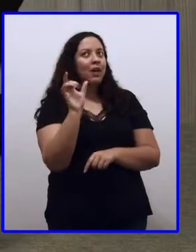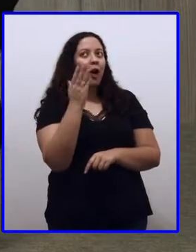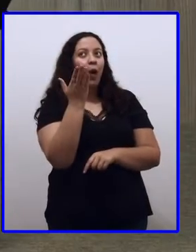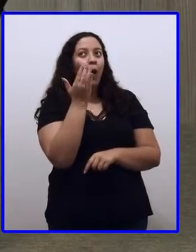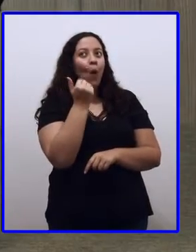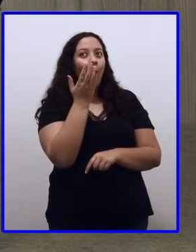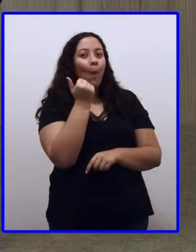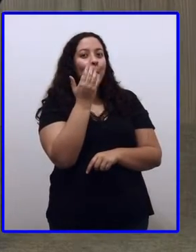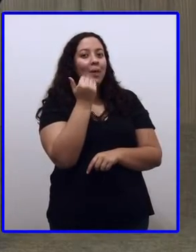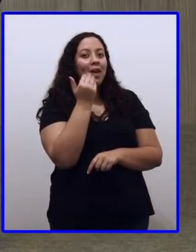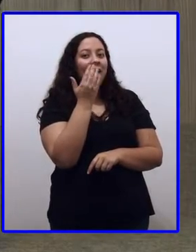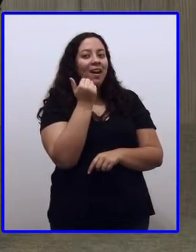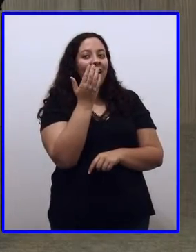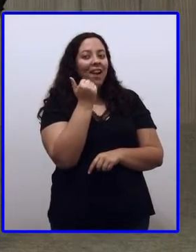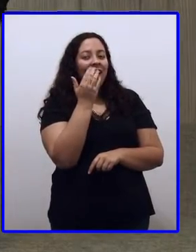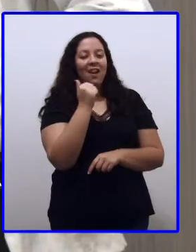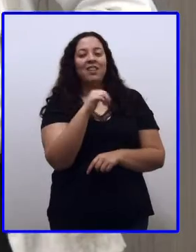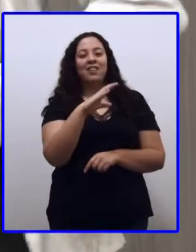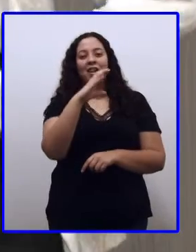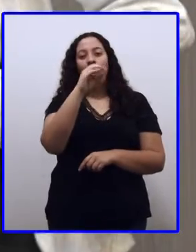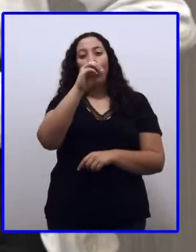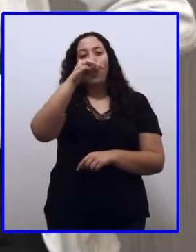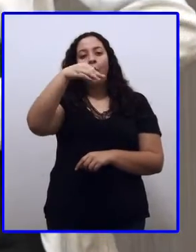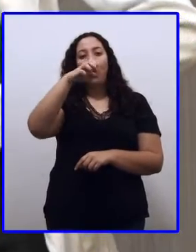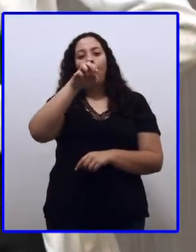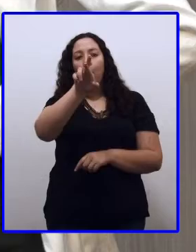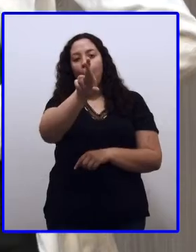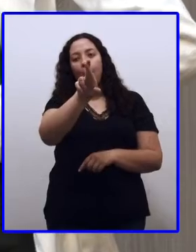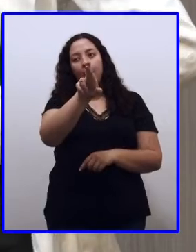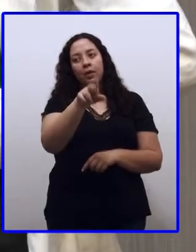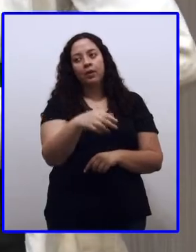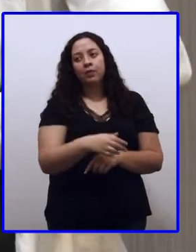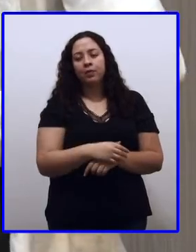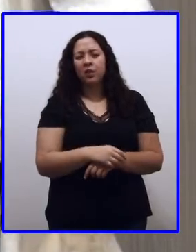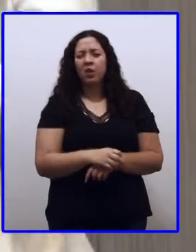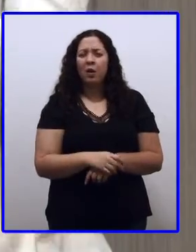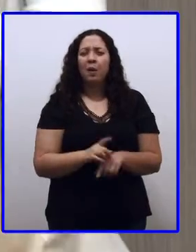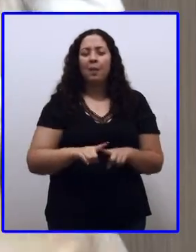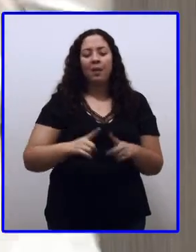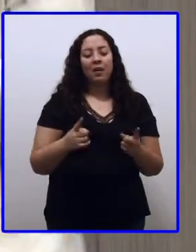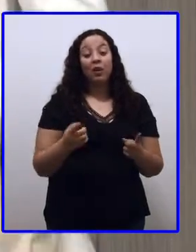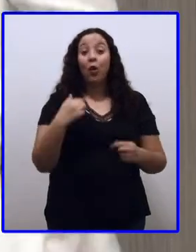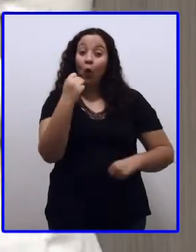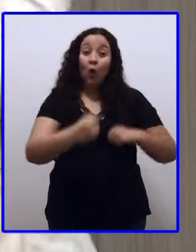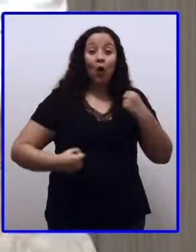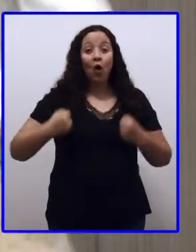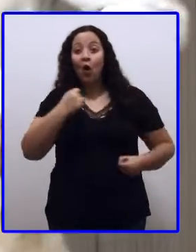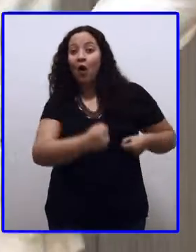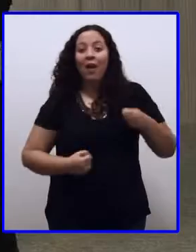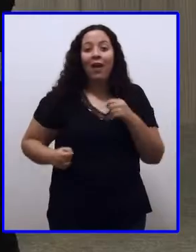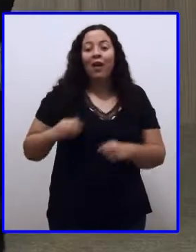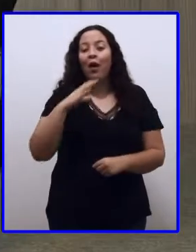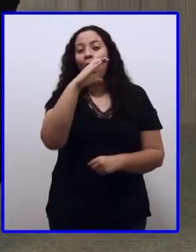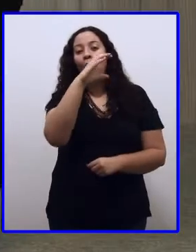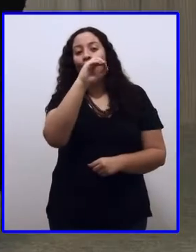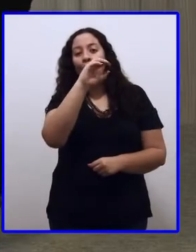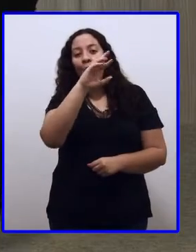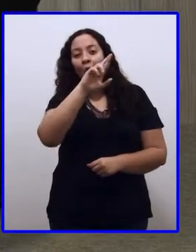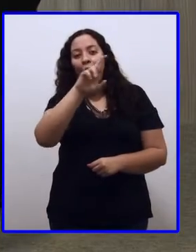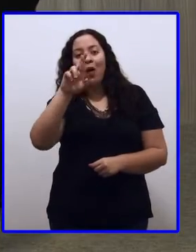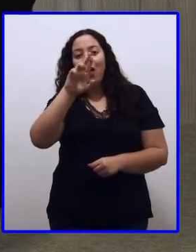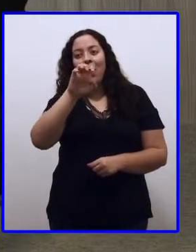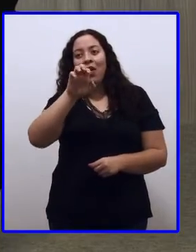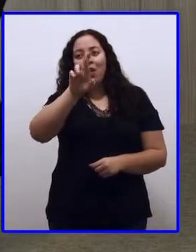Ah, eu também adoro. Ah, eu também tenho outro que eu não gosto muito, mas... Correr, Pronatália. Correr, correr.